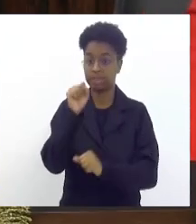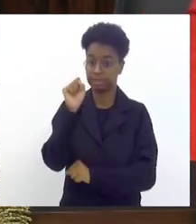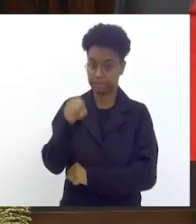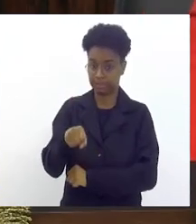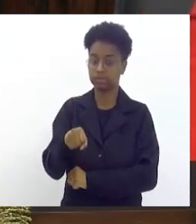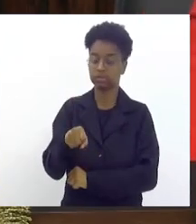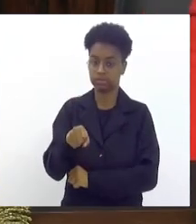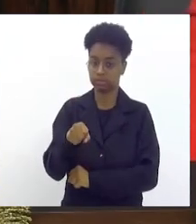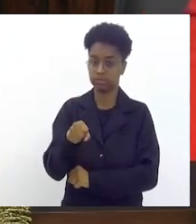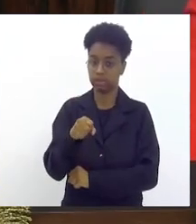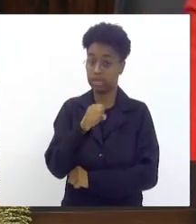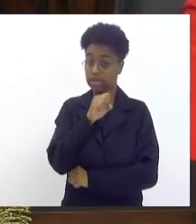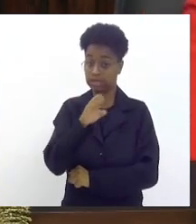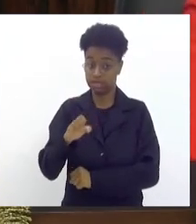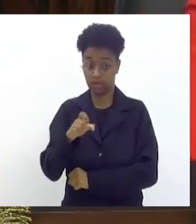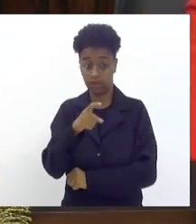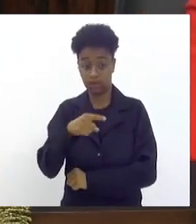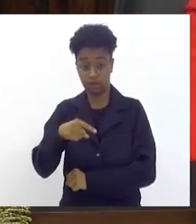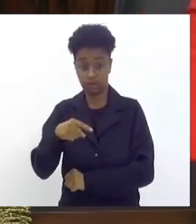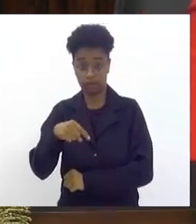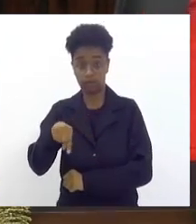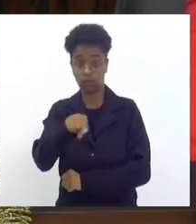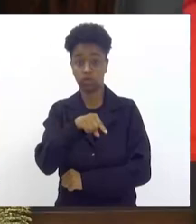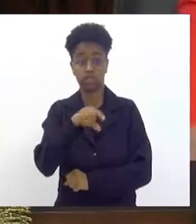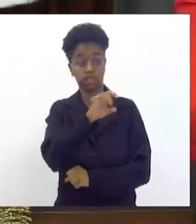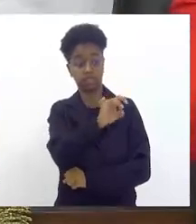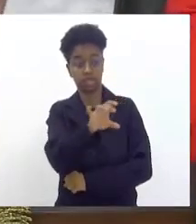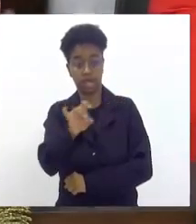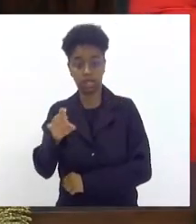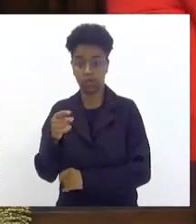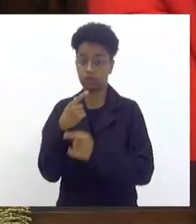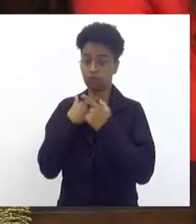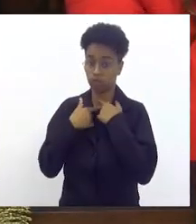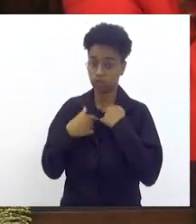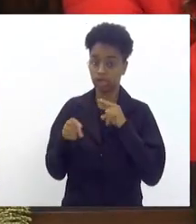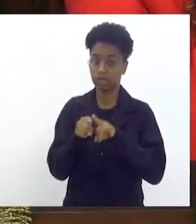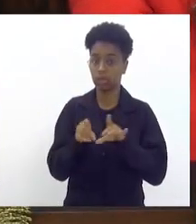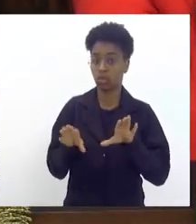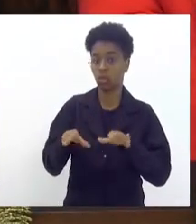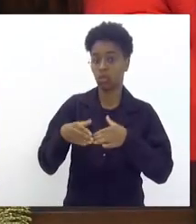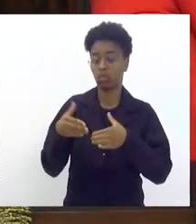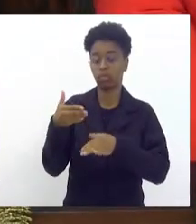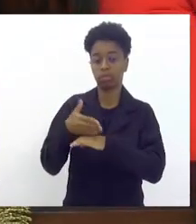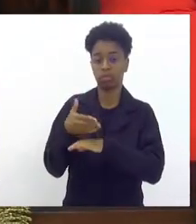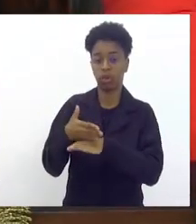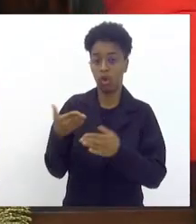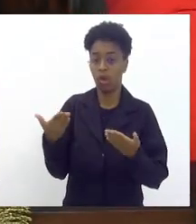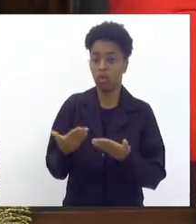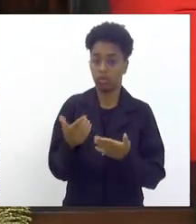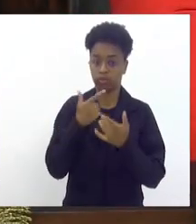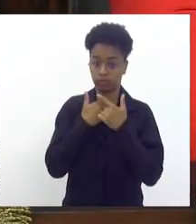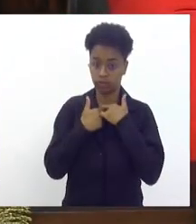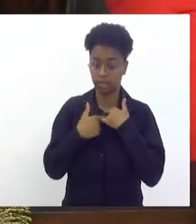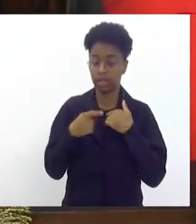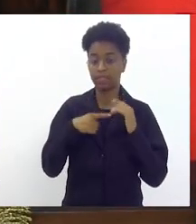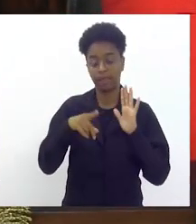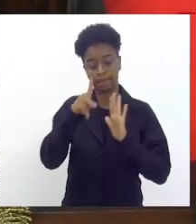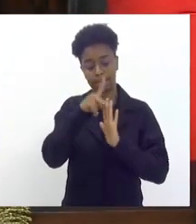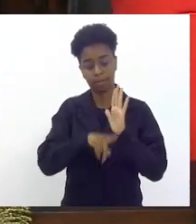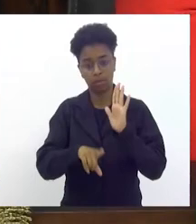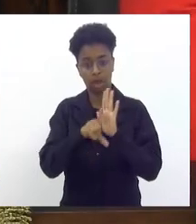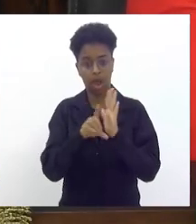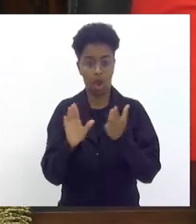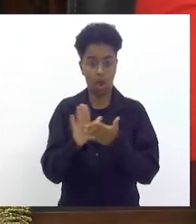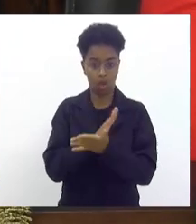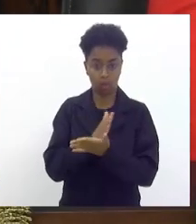com a vontade e determinação de cada um e desse coletivo aqui de participantes na manhã de hoje muitos projetos às vezes